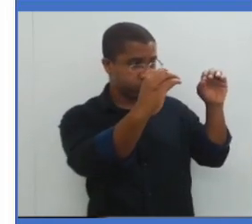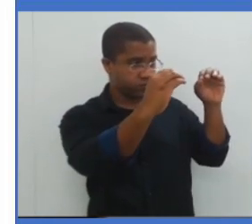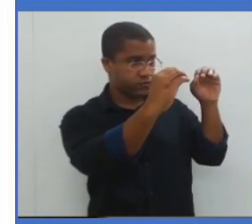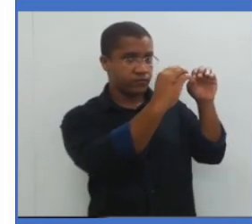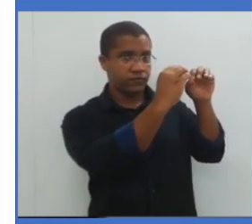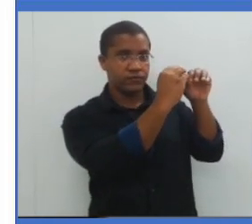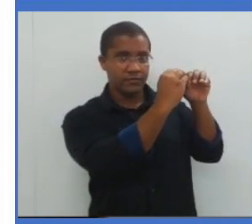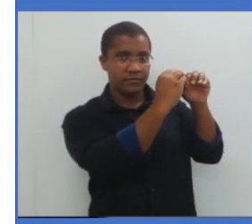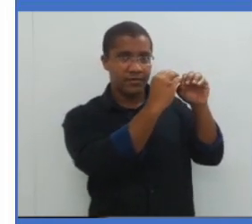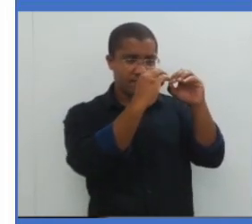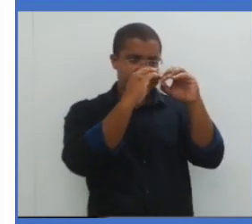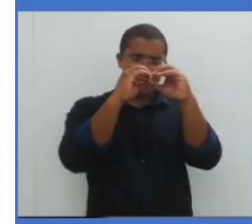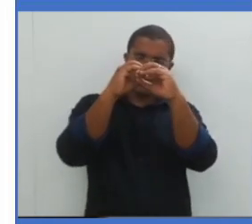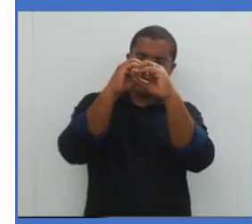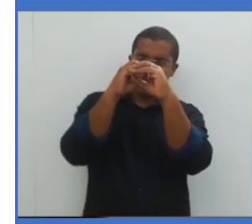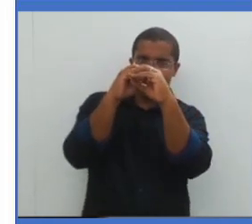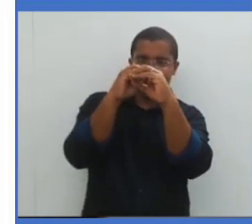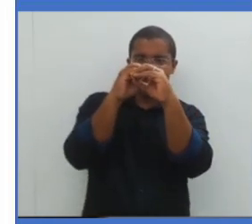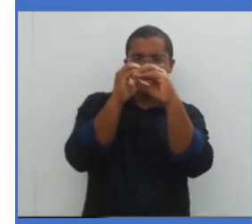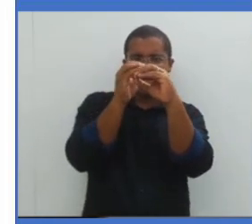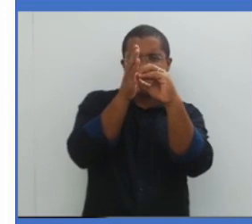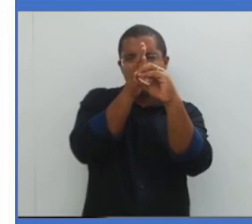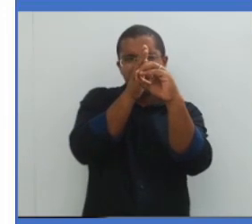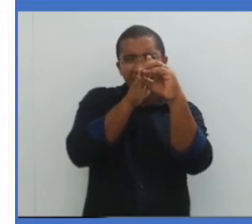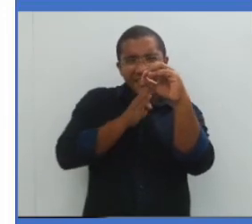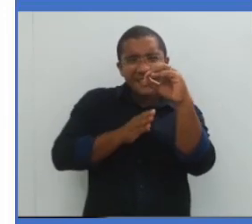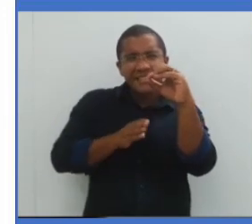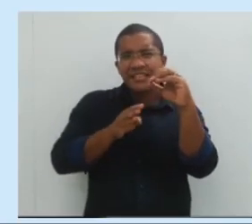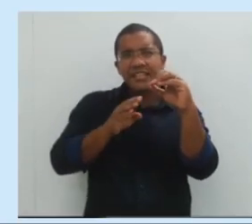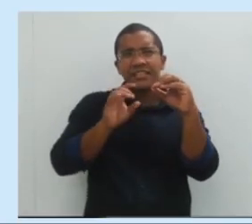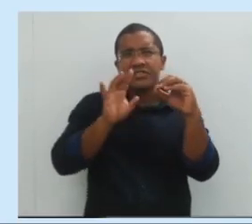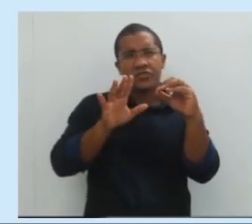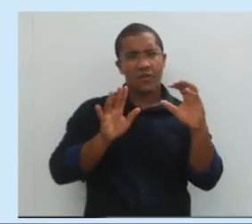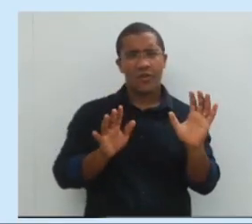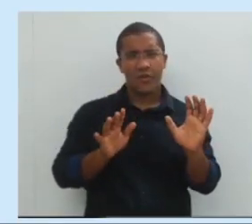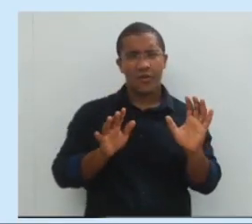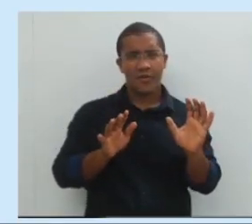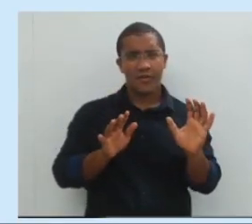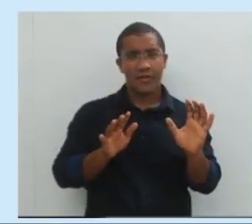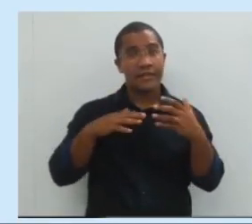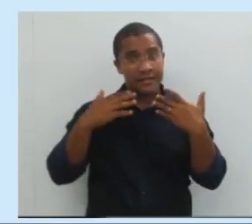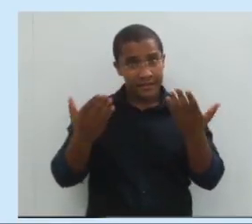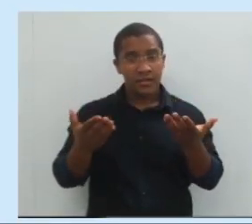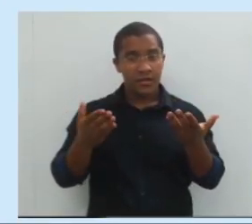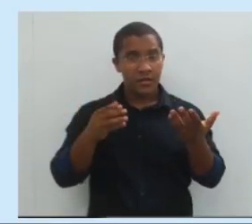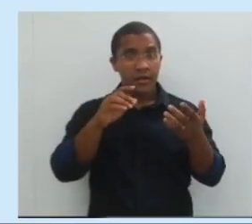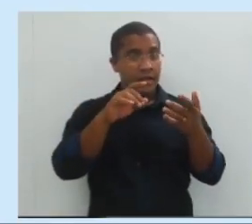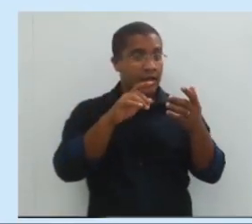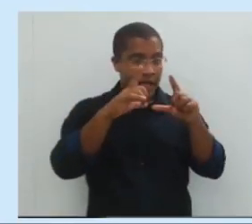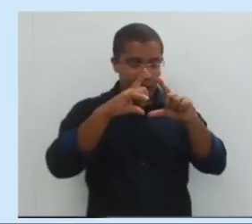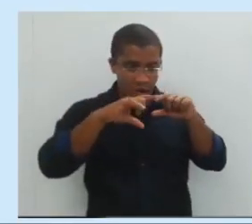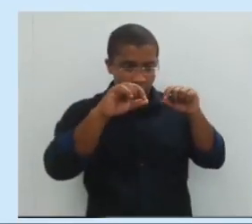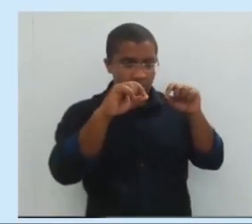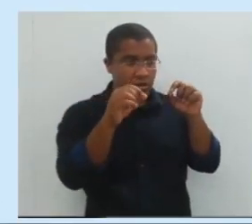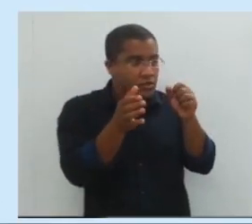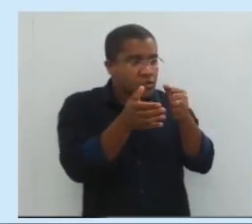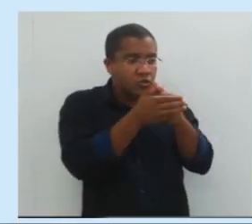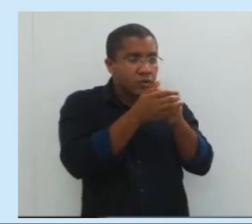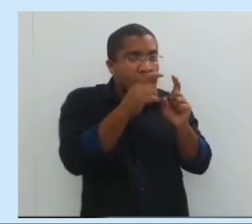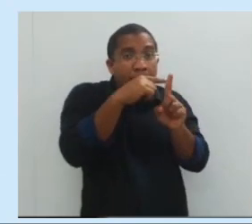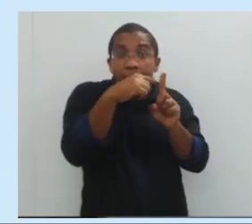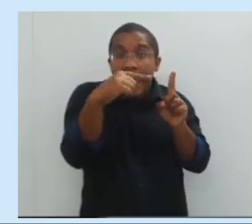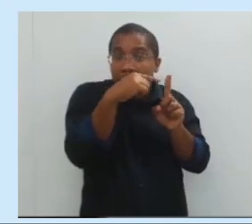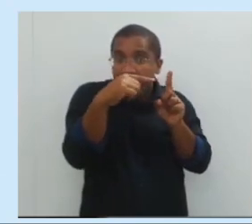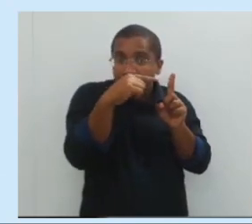Esconder totalmente o Sol. Só esconde uma parte. Então, se a Lua só esconde uma parte